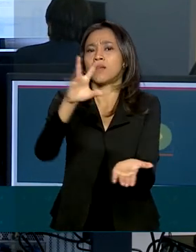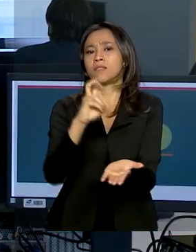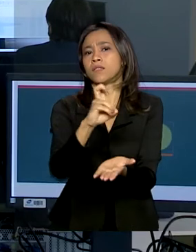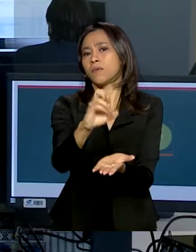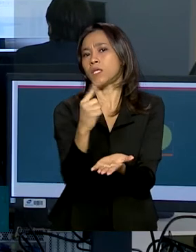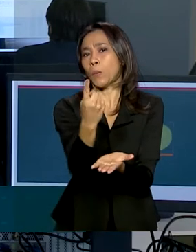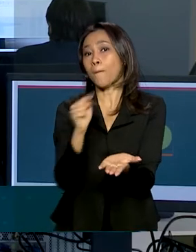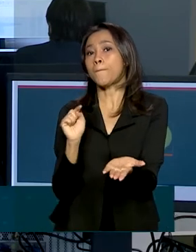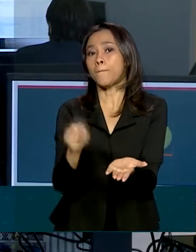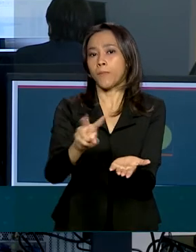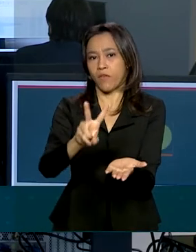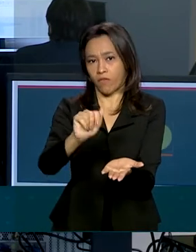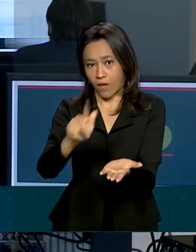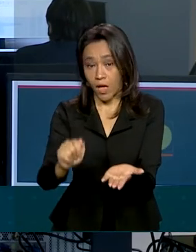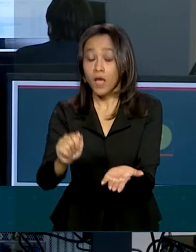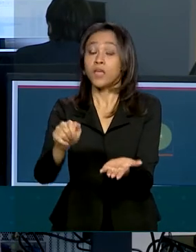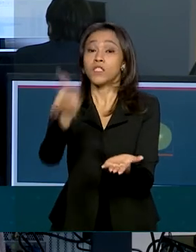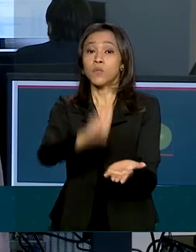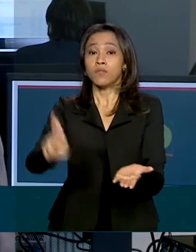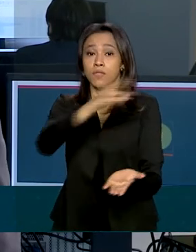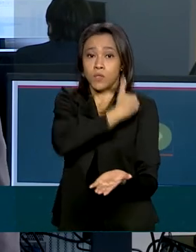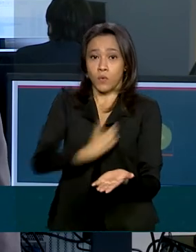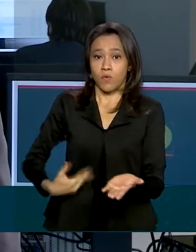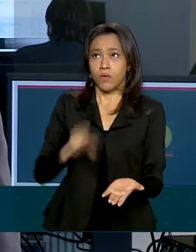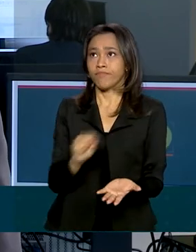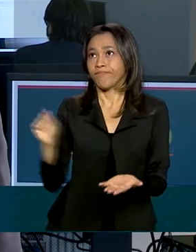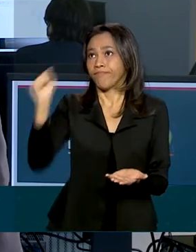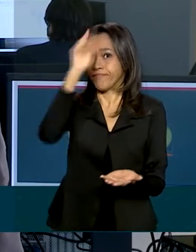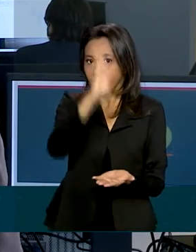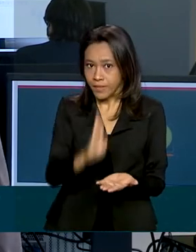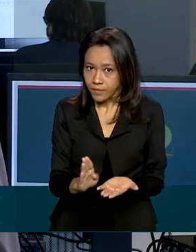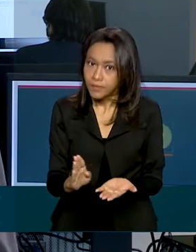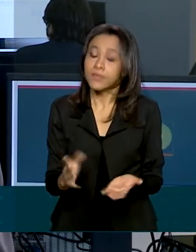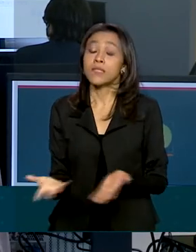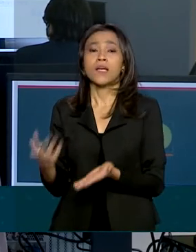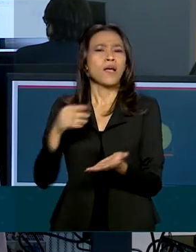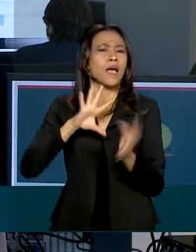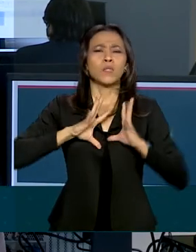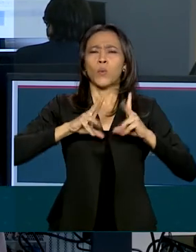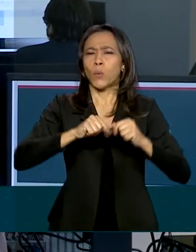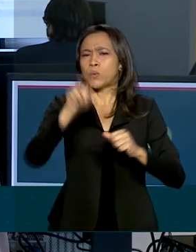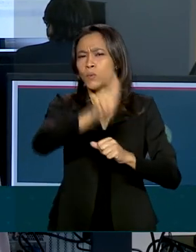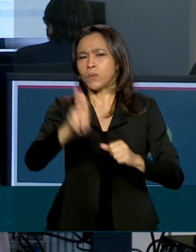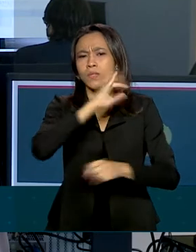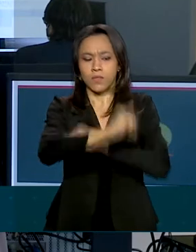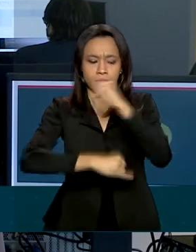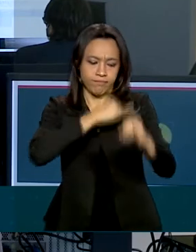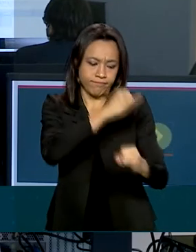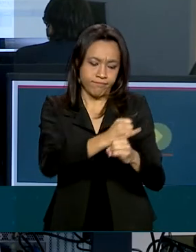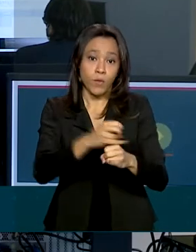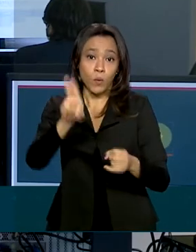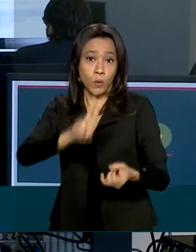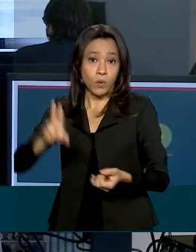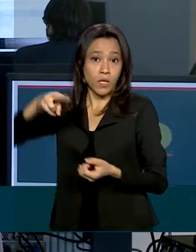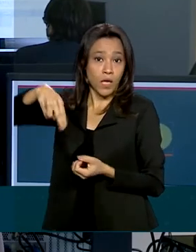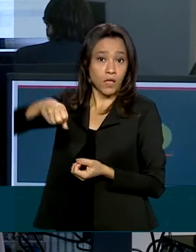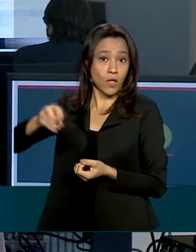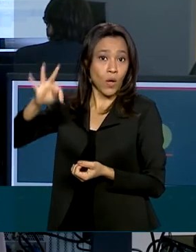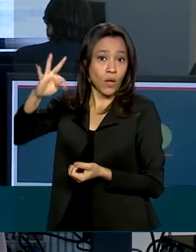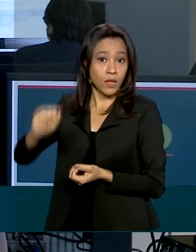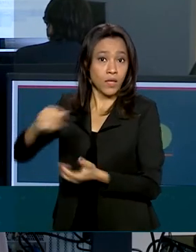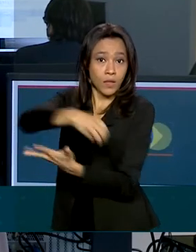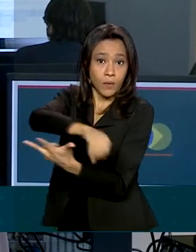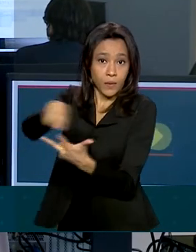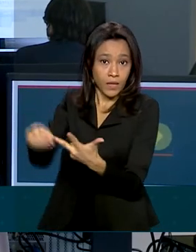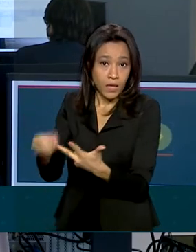vagas em universidades públicas de todo o país. O processo do SISU é totalmente informatizado e usa a nota do Enem para classificar